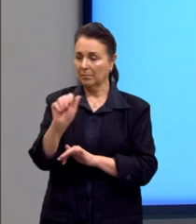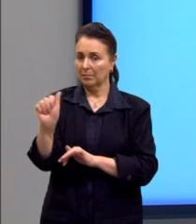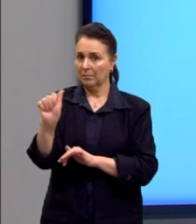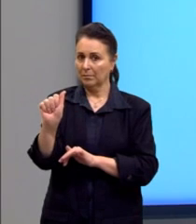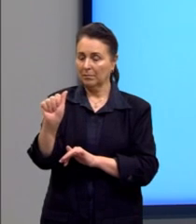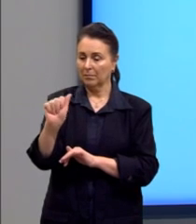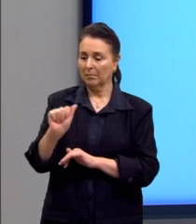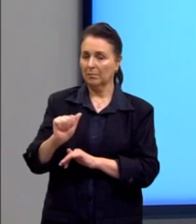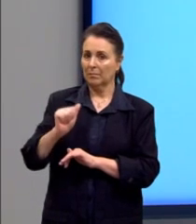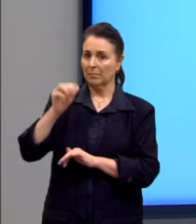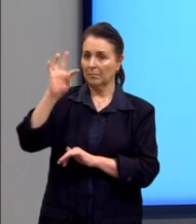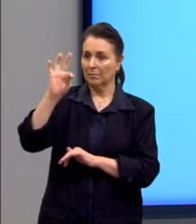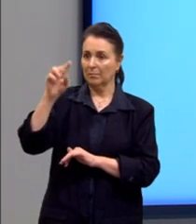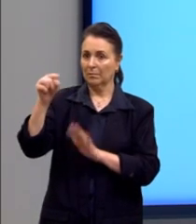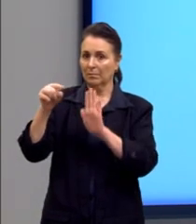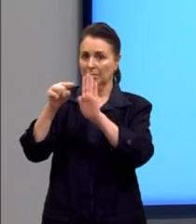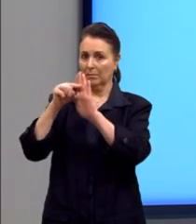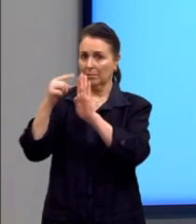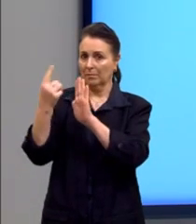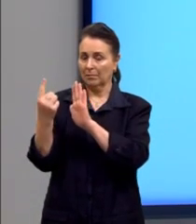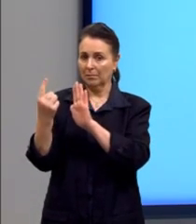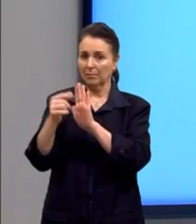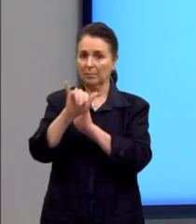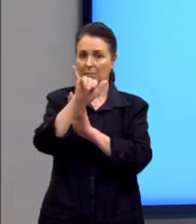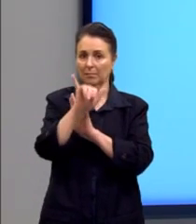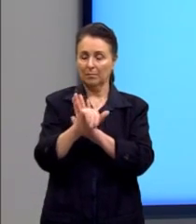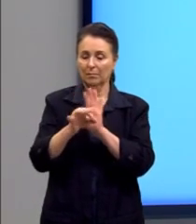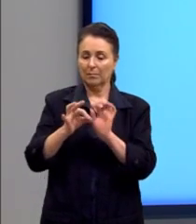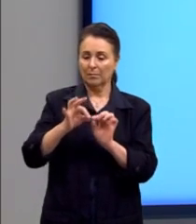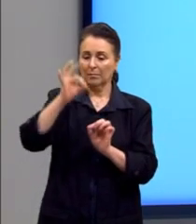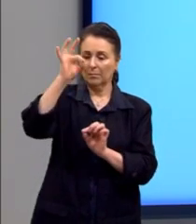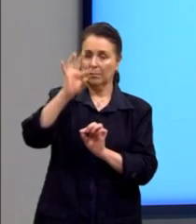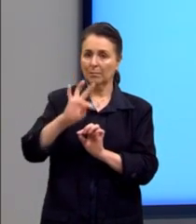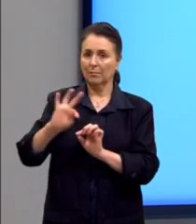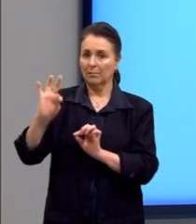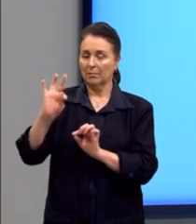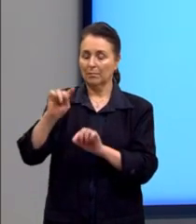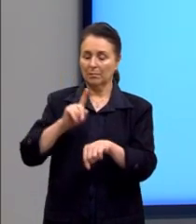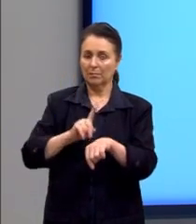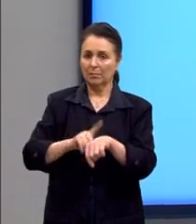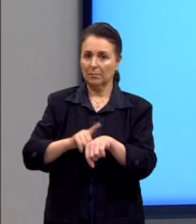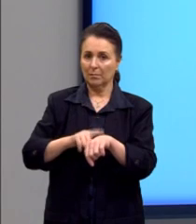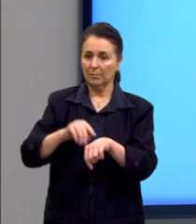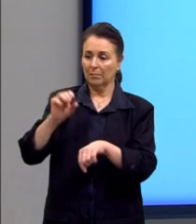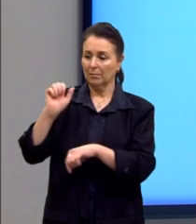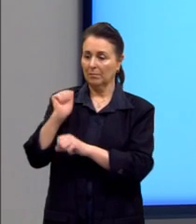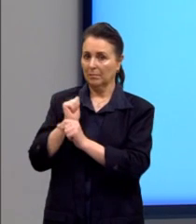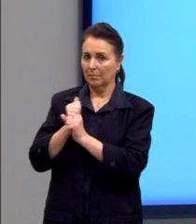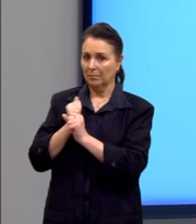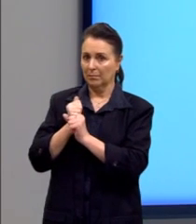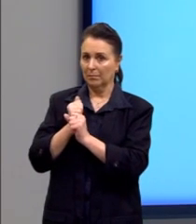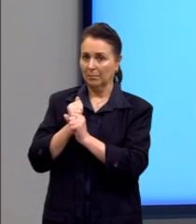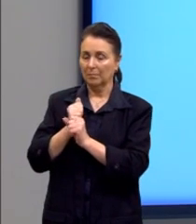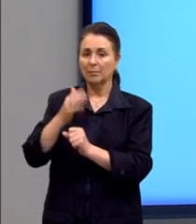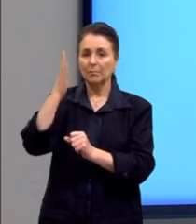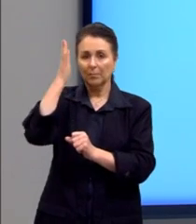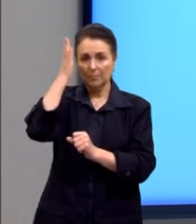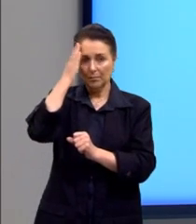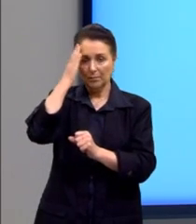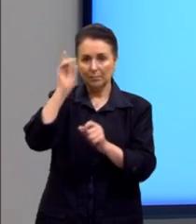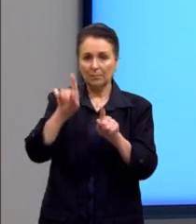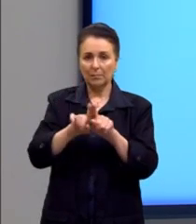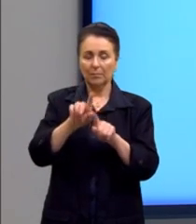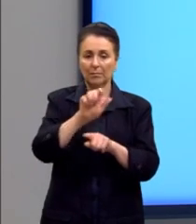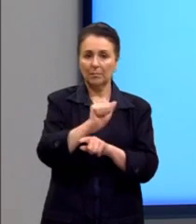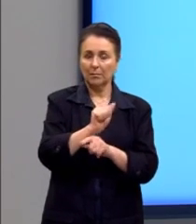elevado a T menos 1, o Y é a altura e T é o tempo em ano. Sabemos também que A